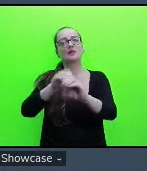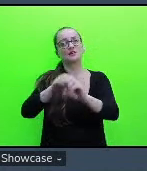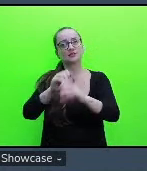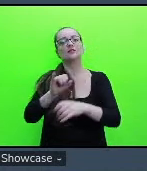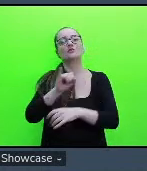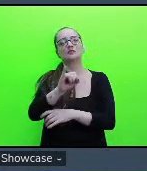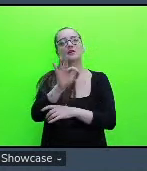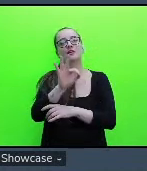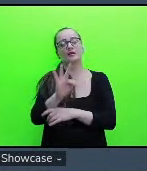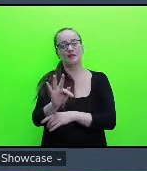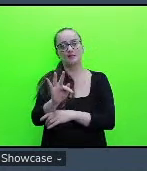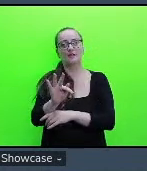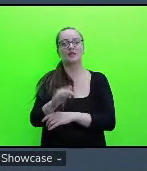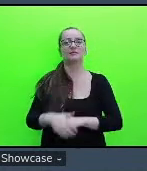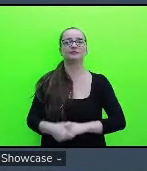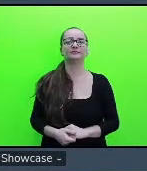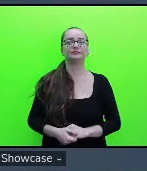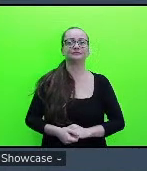Campo São João